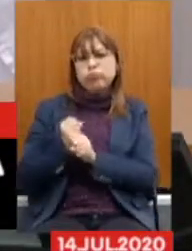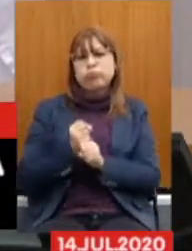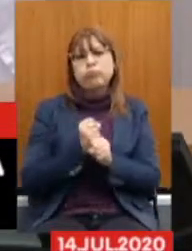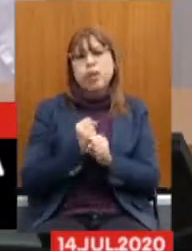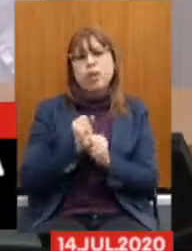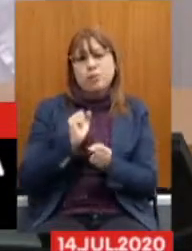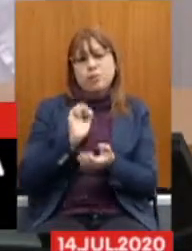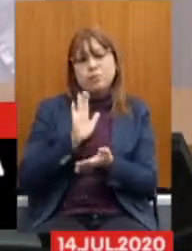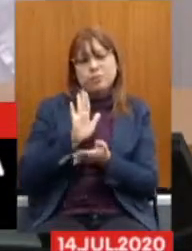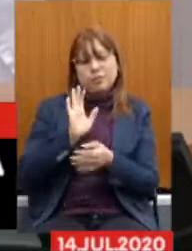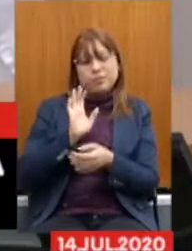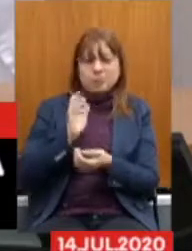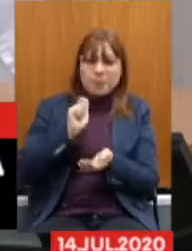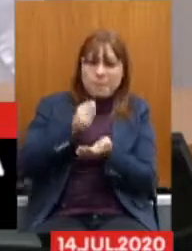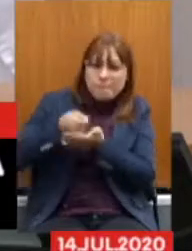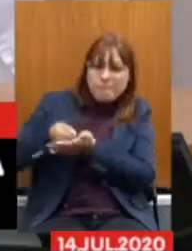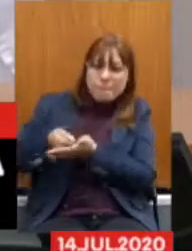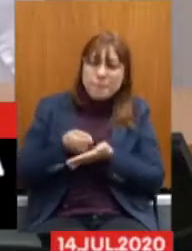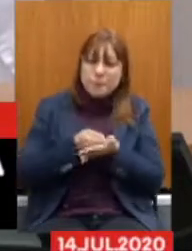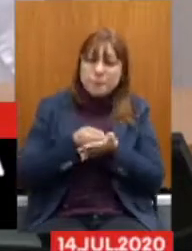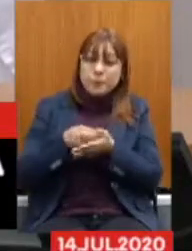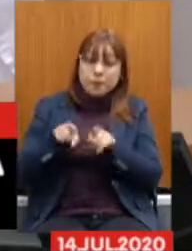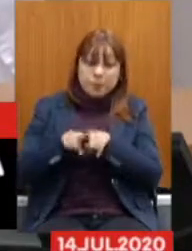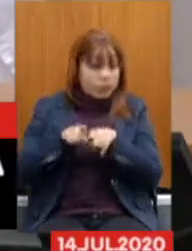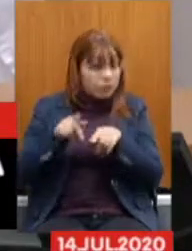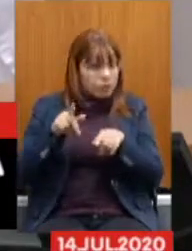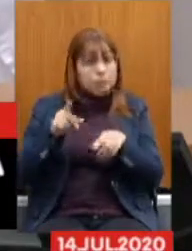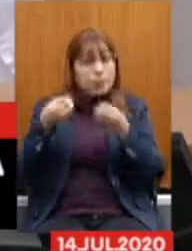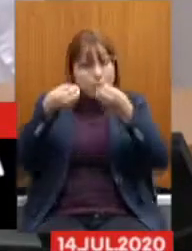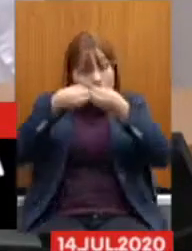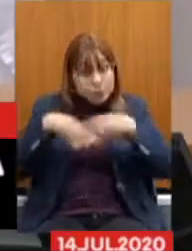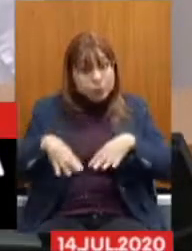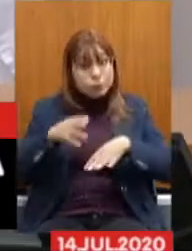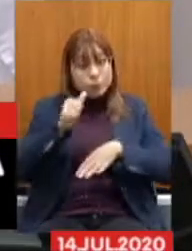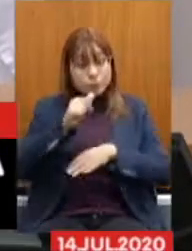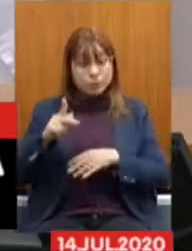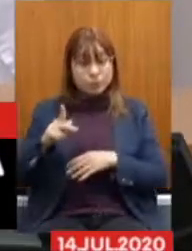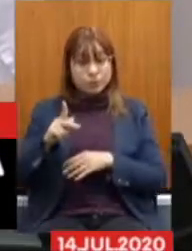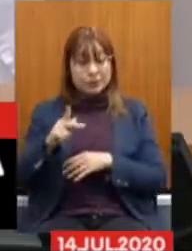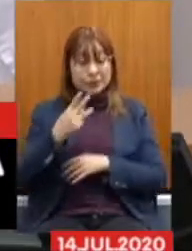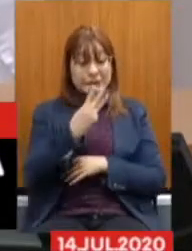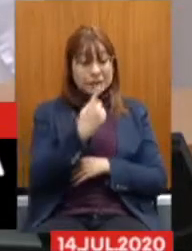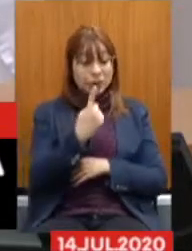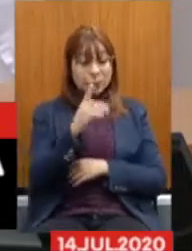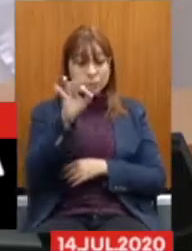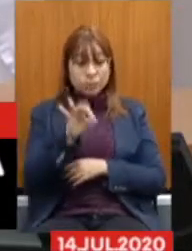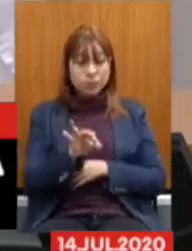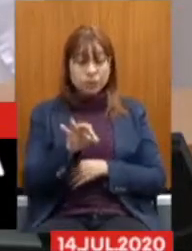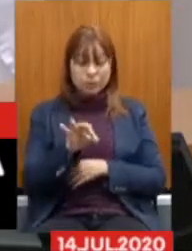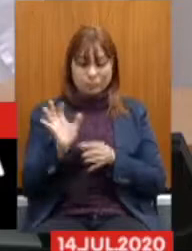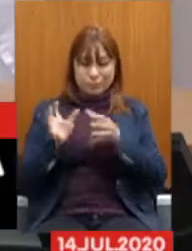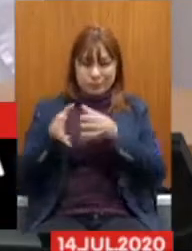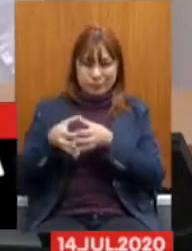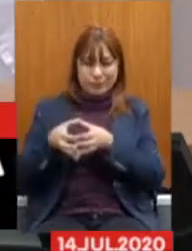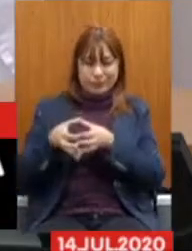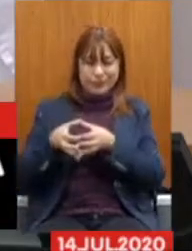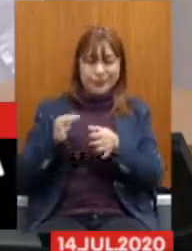E prejudicando enormemente Os aposentados 31% das aposentadas Do Judiciário Mineiro